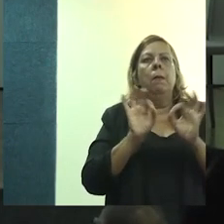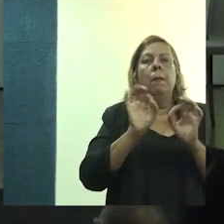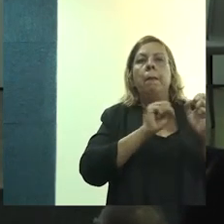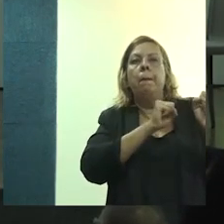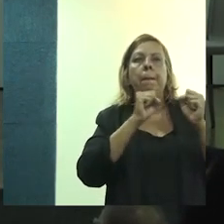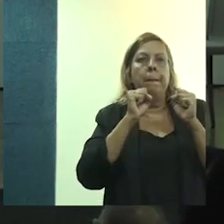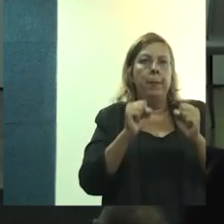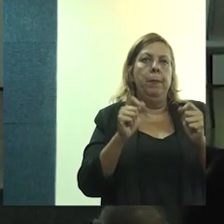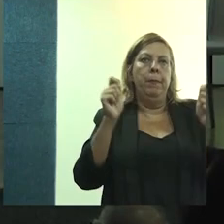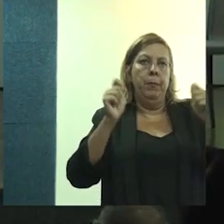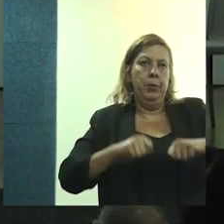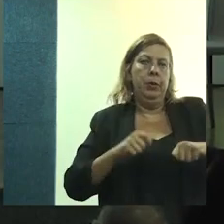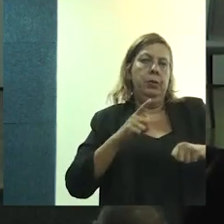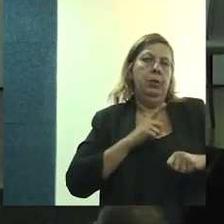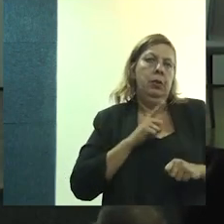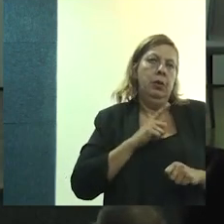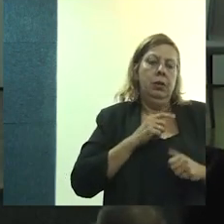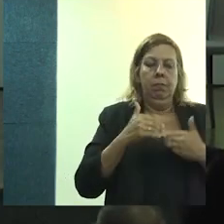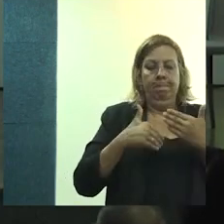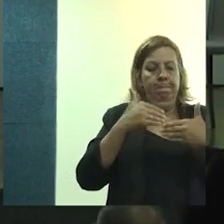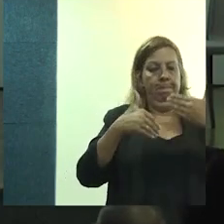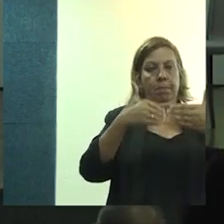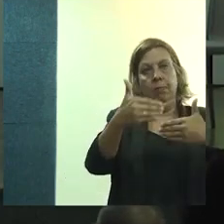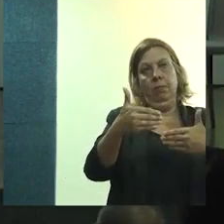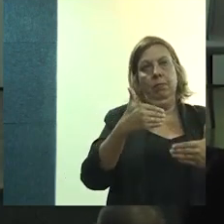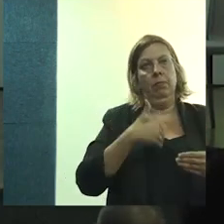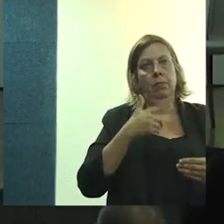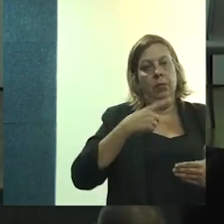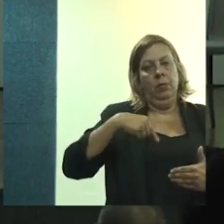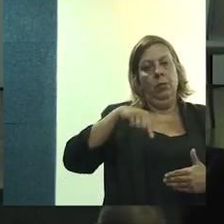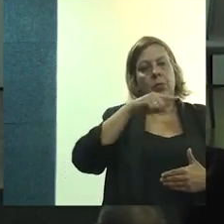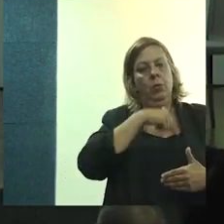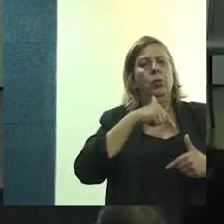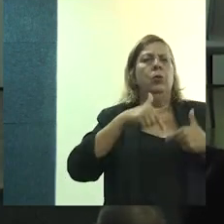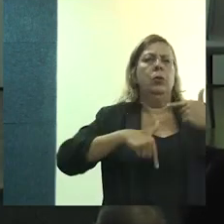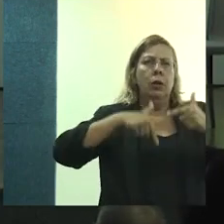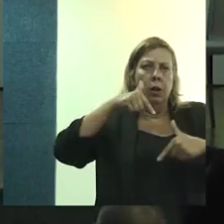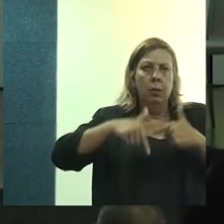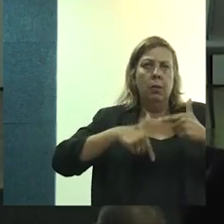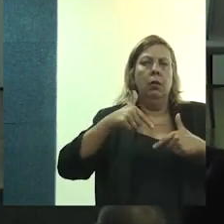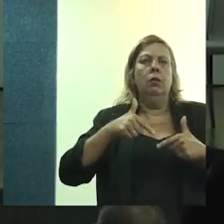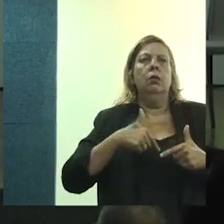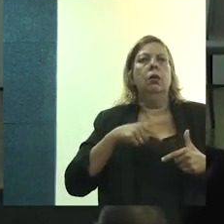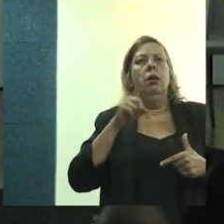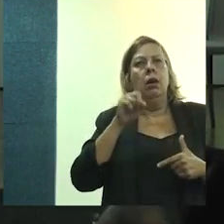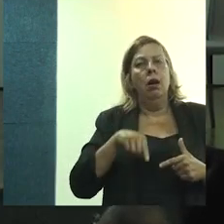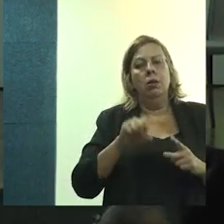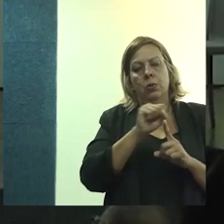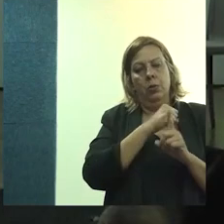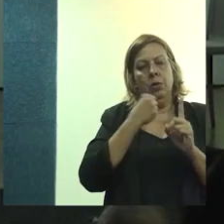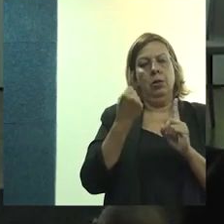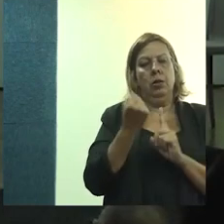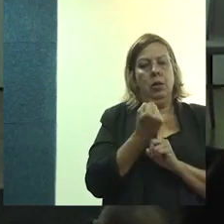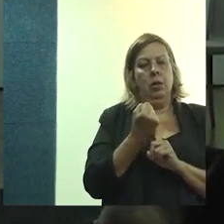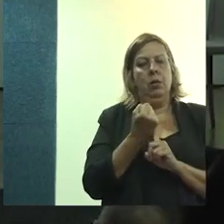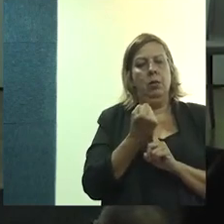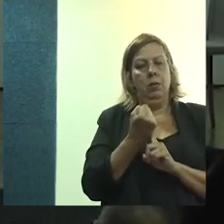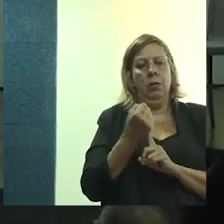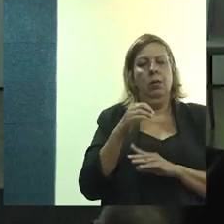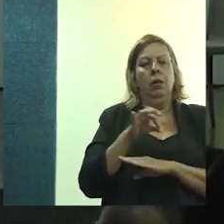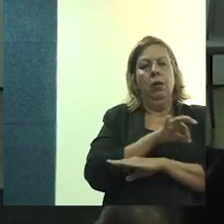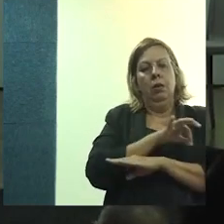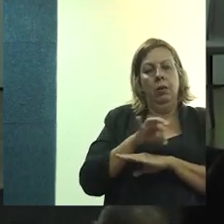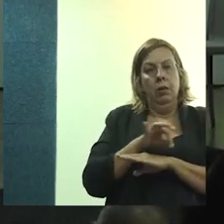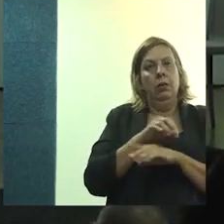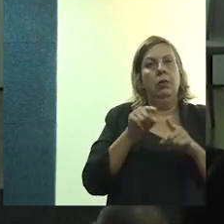para poder, então, estar desenvolvendo a nossa atividade, que é eminentemente social, do